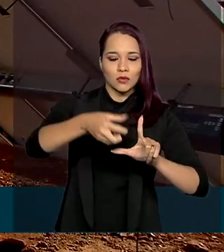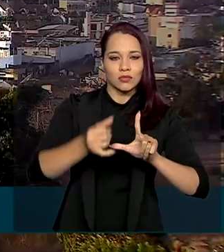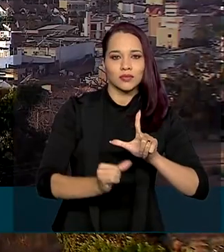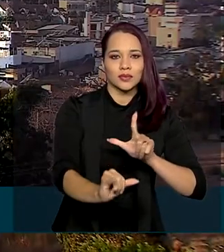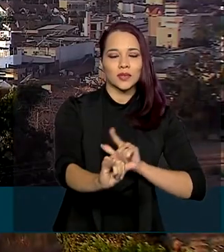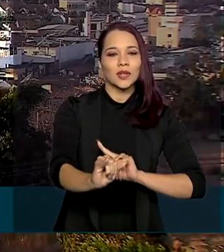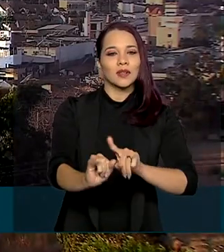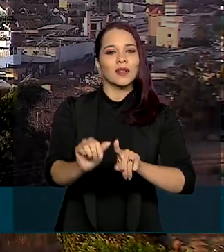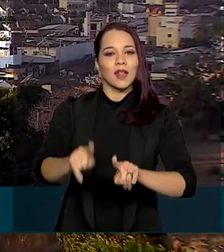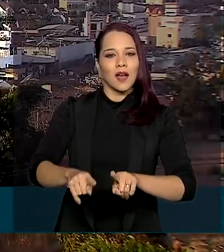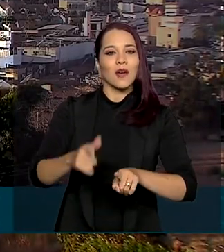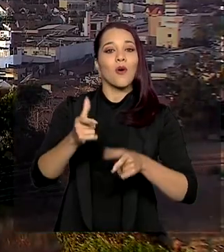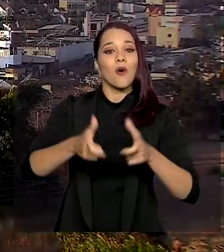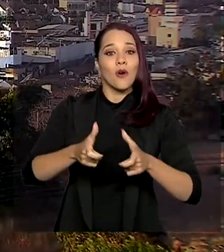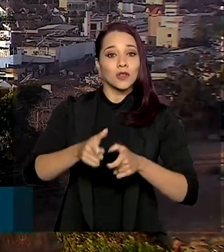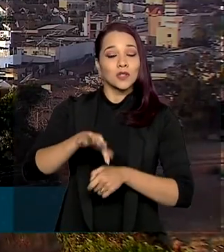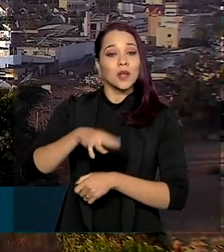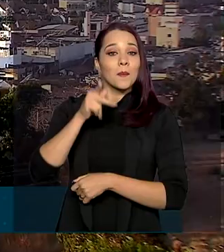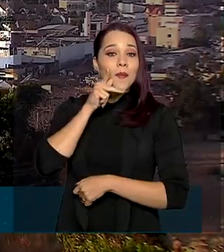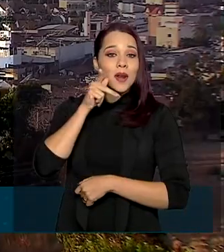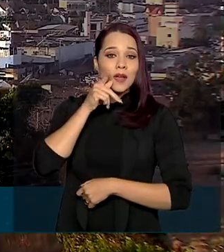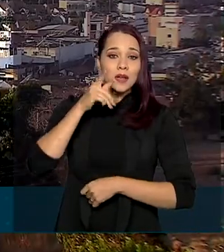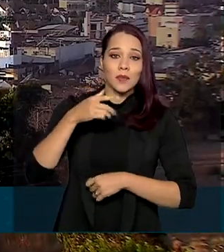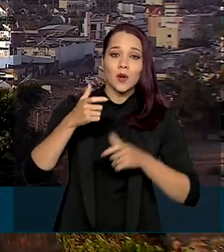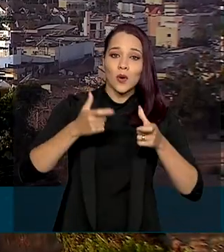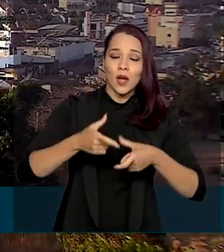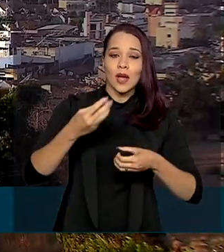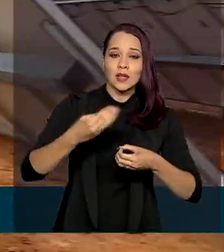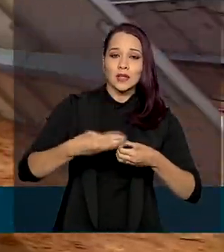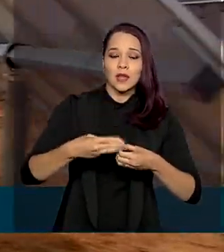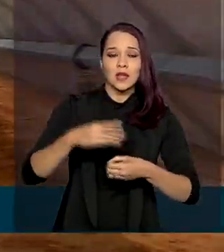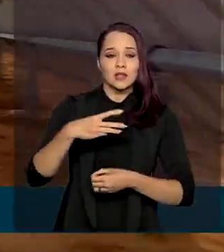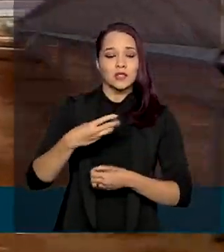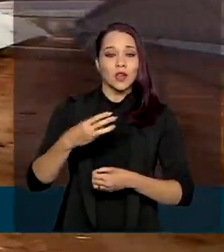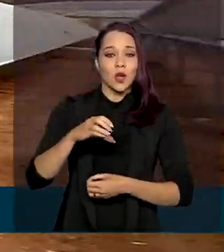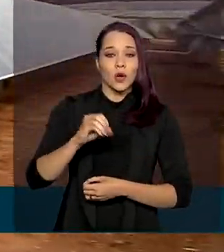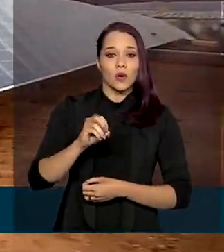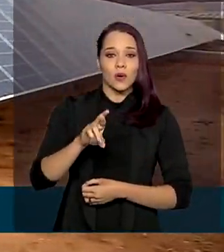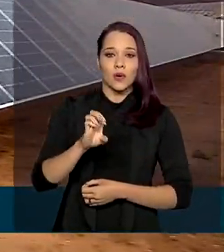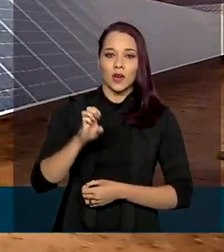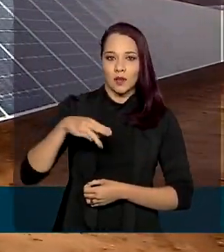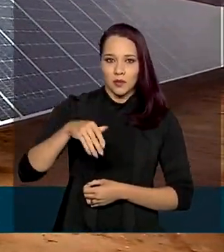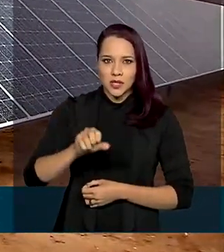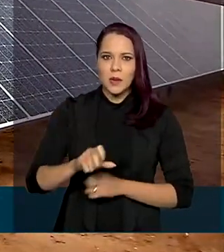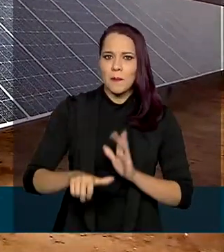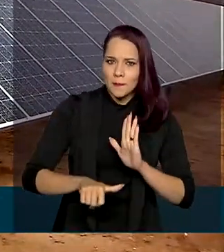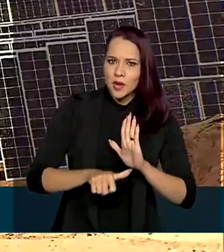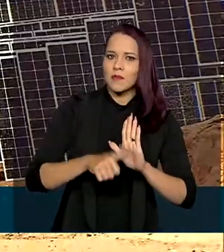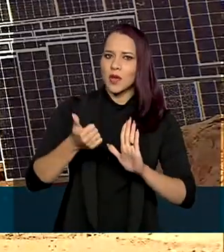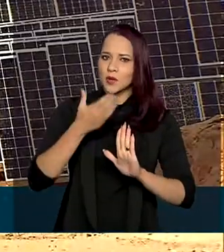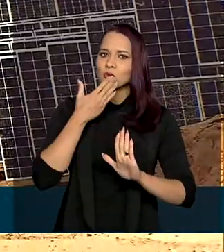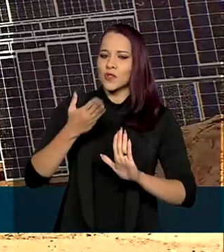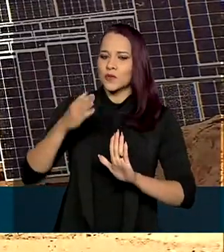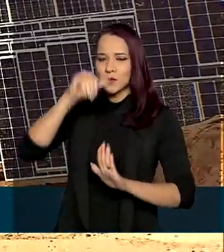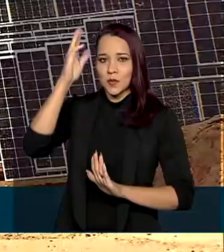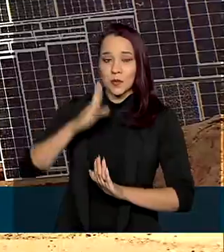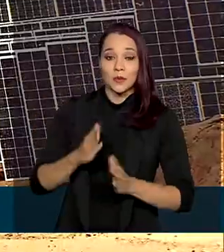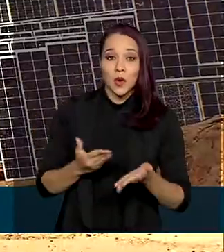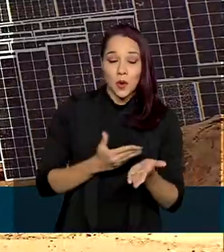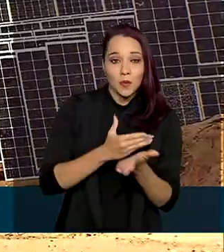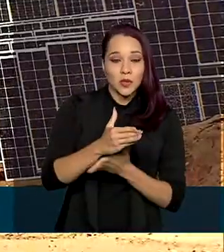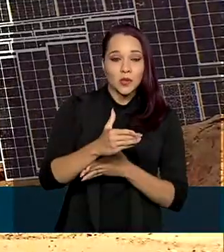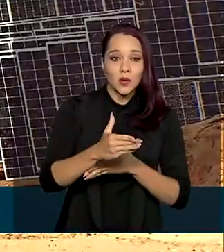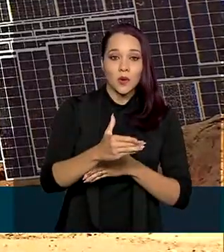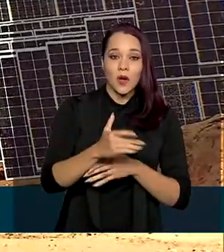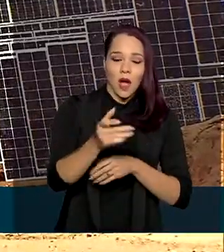Coremas, a 400 quilômetros da capital João Pessoa. É a primeira outorga do tipo no país, que começou a operar